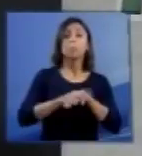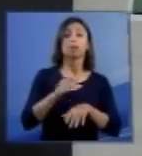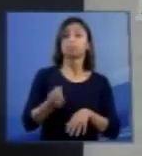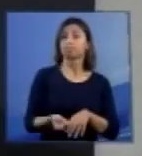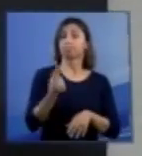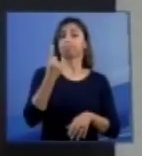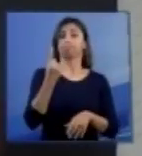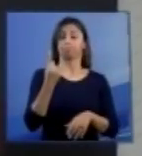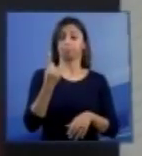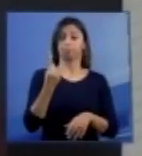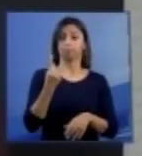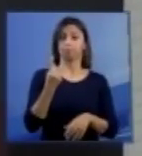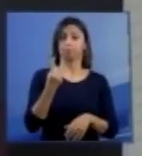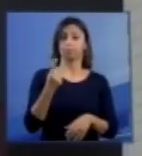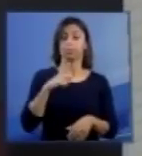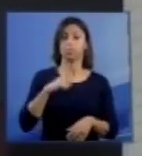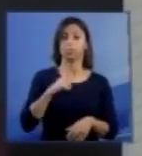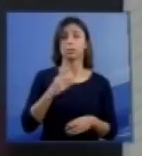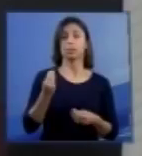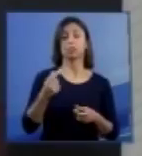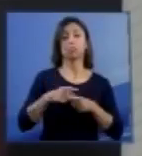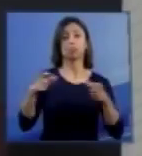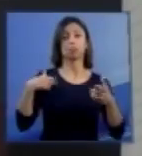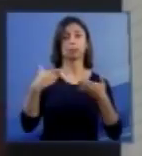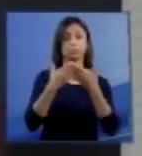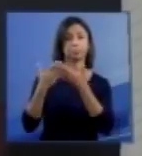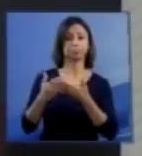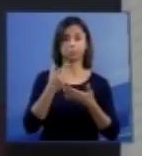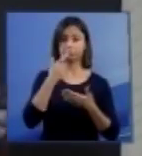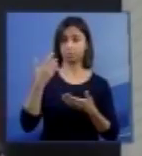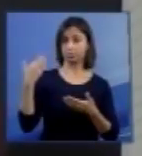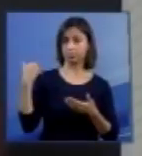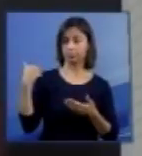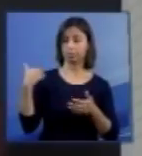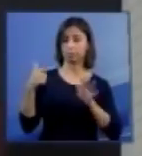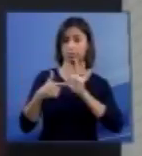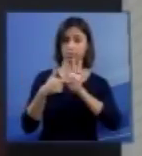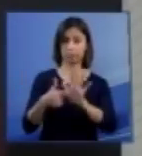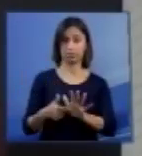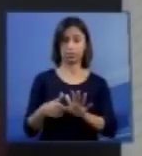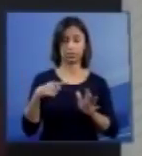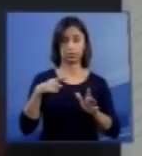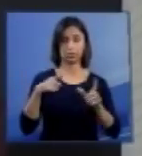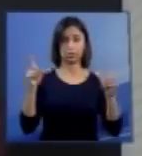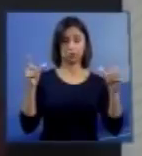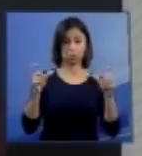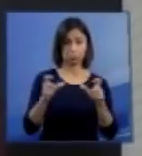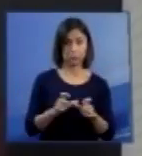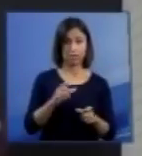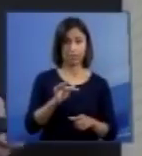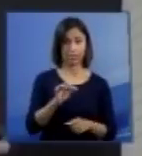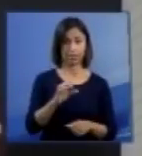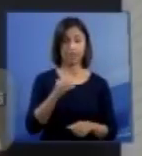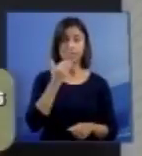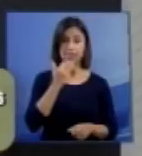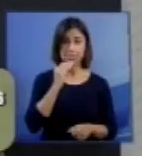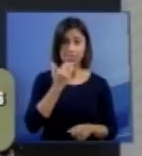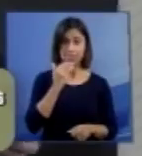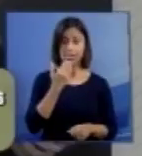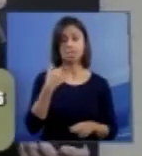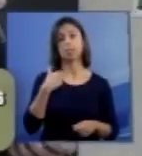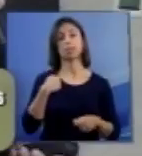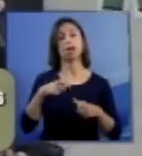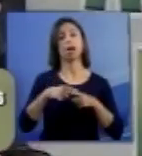ainda. Que, recentemente, um grande estudo multicêntrico foi mostrado, além da diminuição dos defeitos, um aumento de